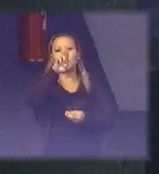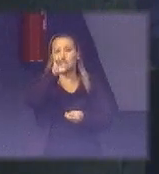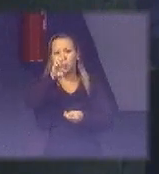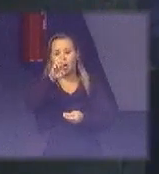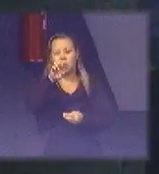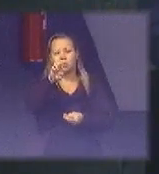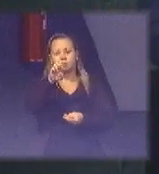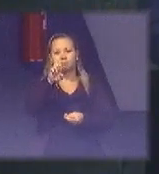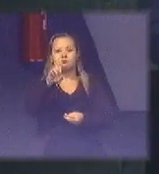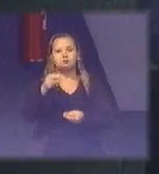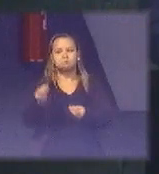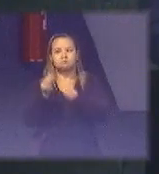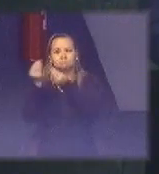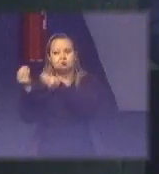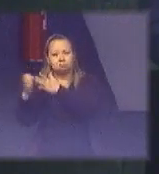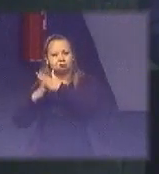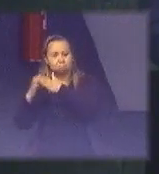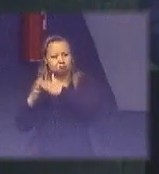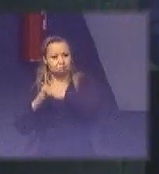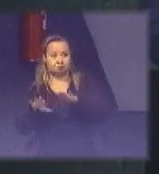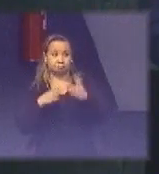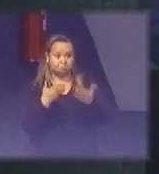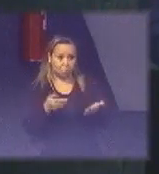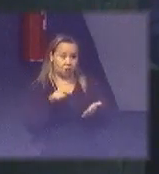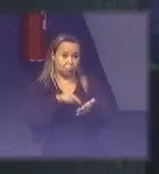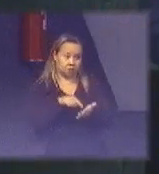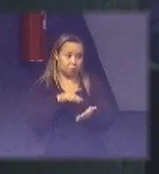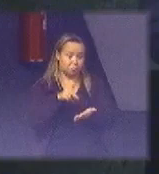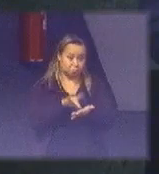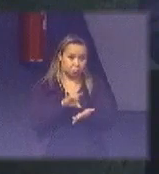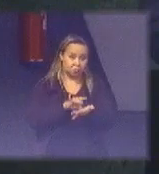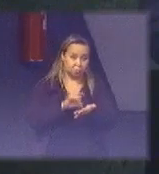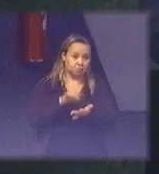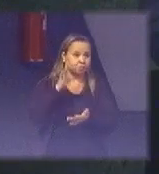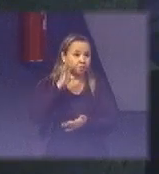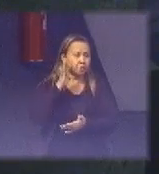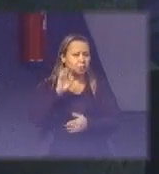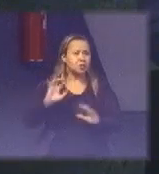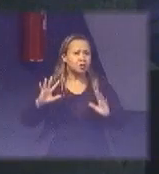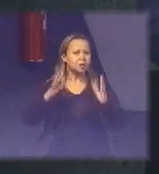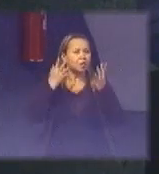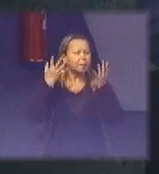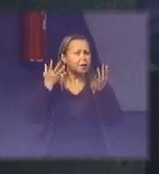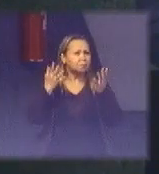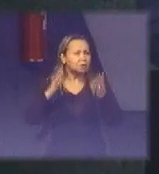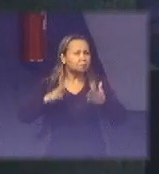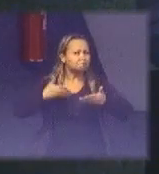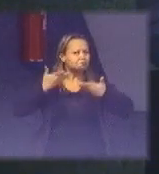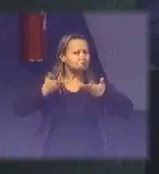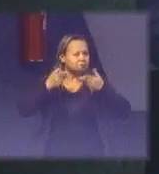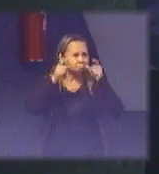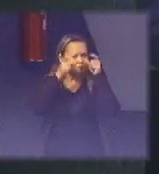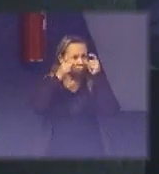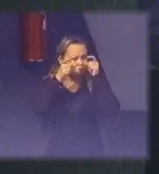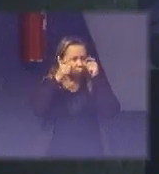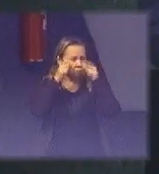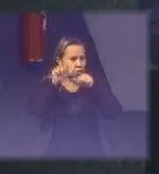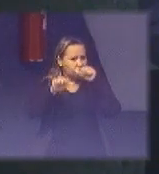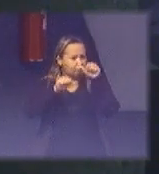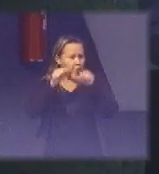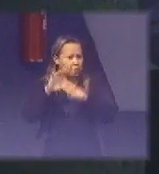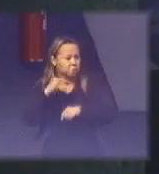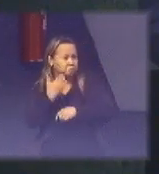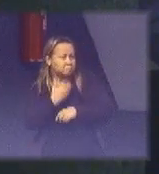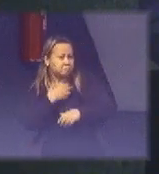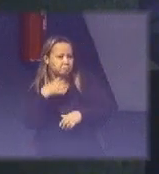realmente... E o que é interessante nessa campanha é porque ela começa a despertar, ela muda o nosso jeito de ver as